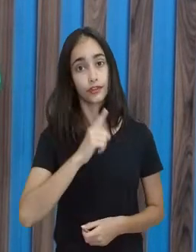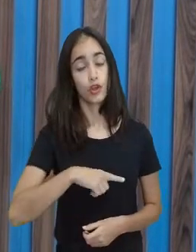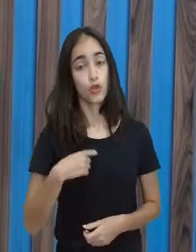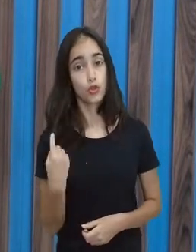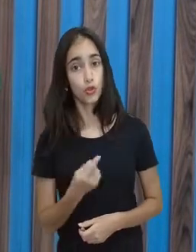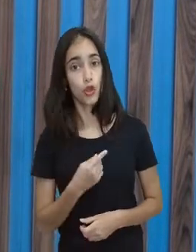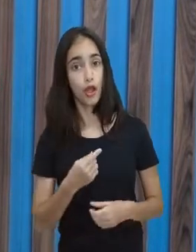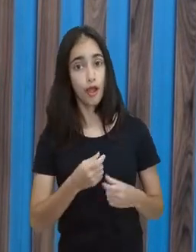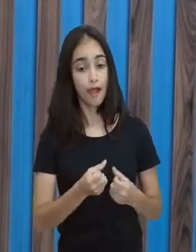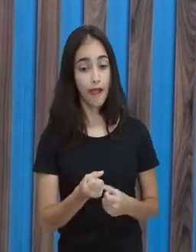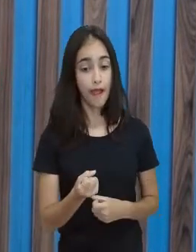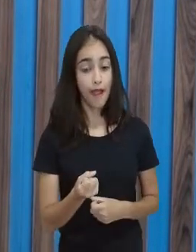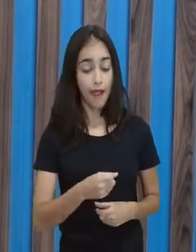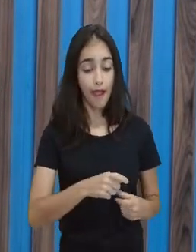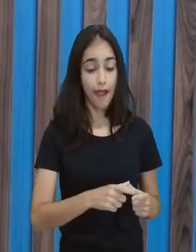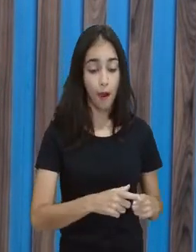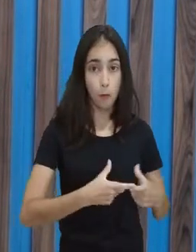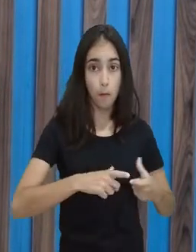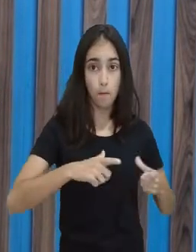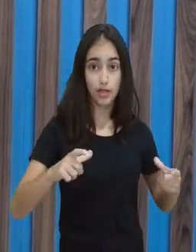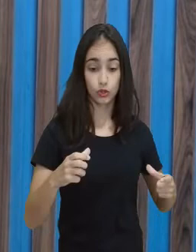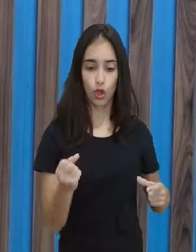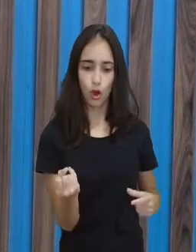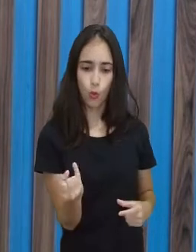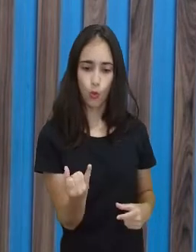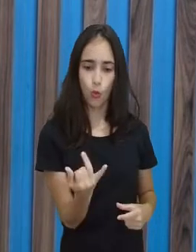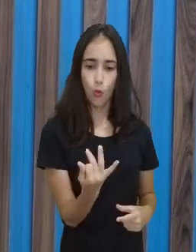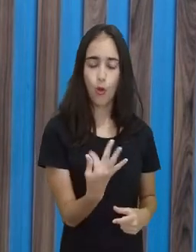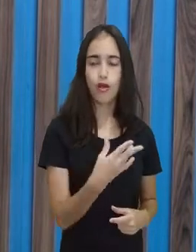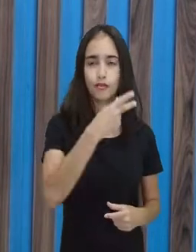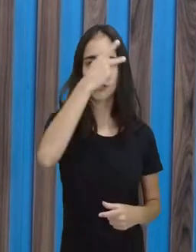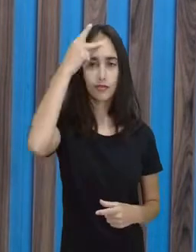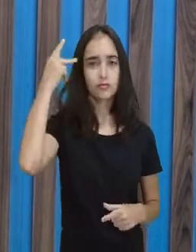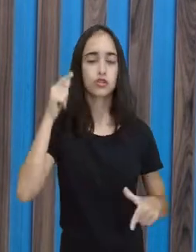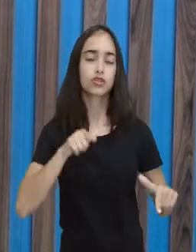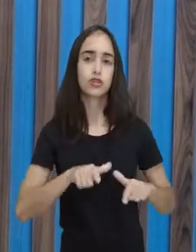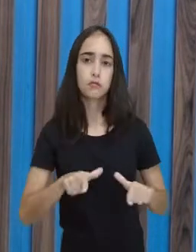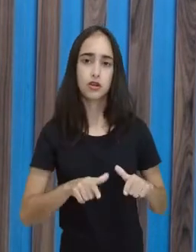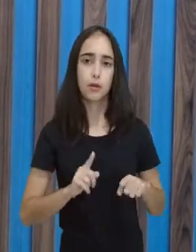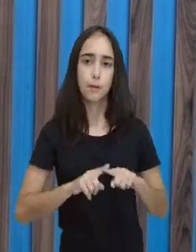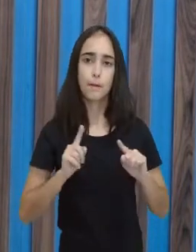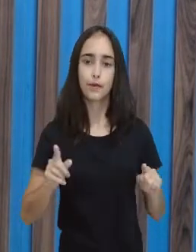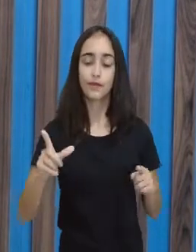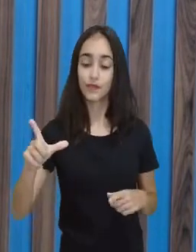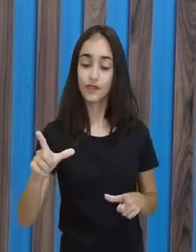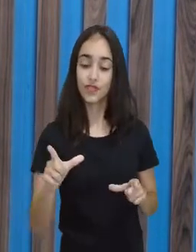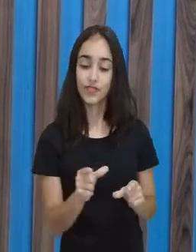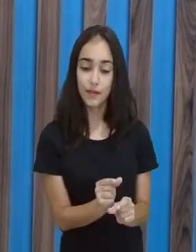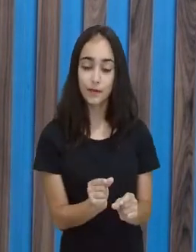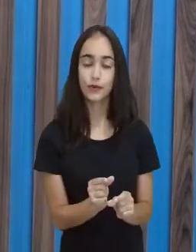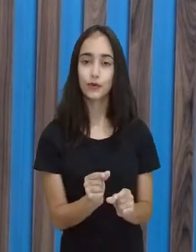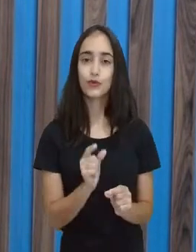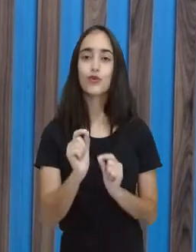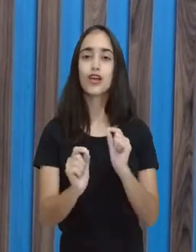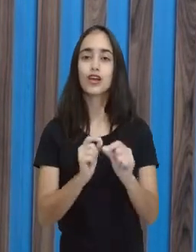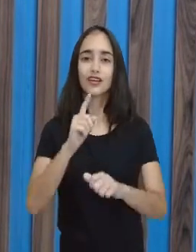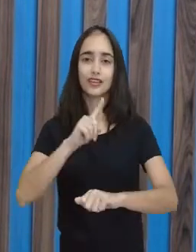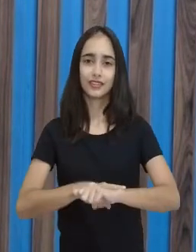a quantidade de pessoas trabalhando, eu vou diminuir na mesma proporção o tempo.